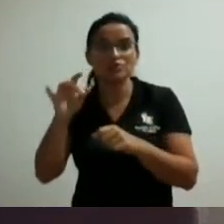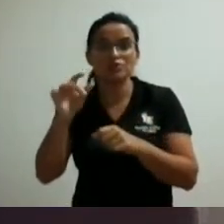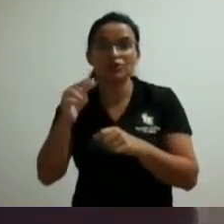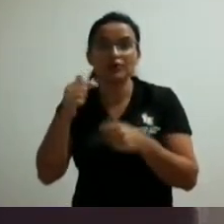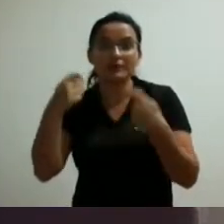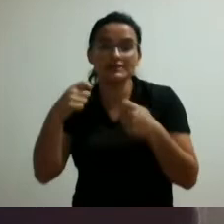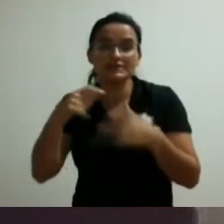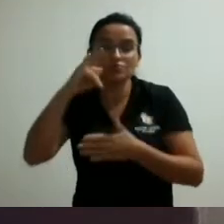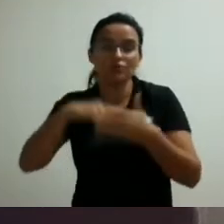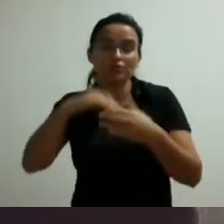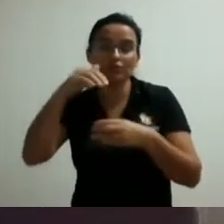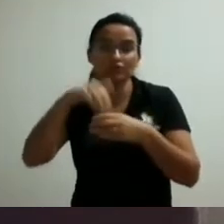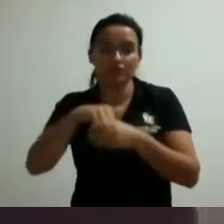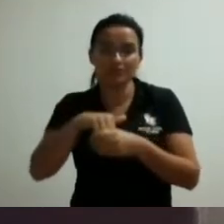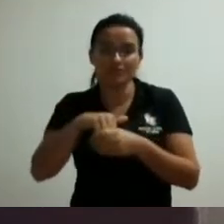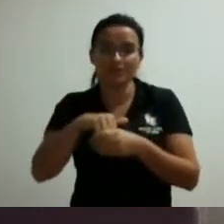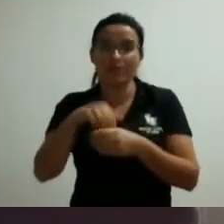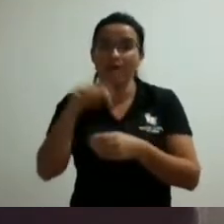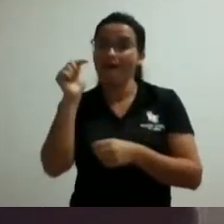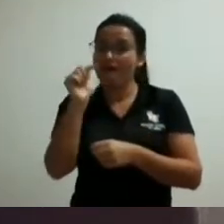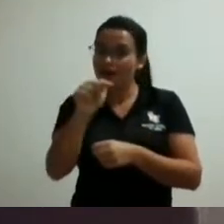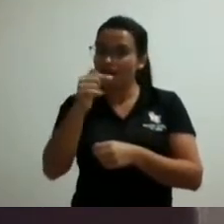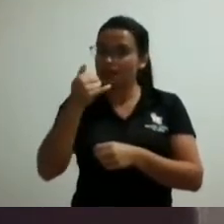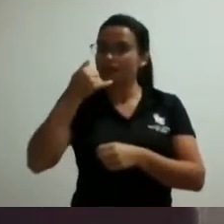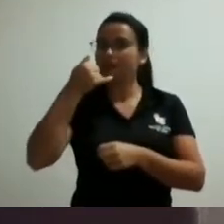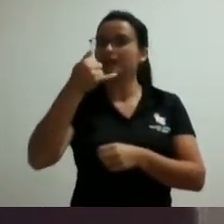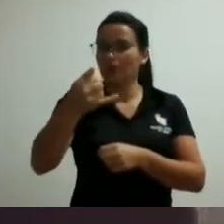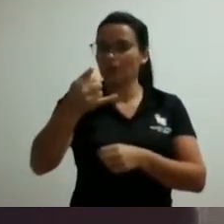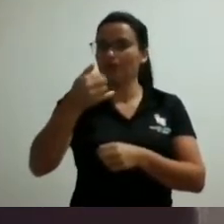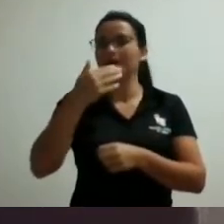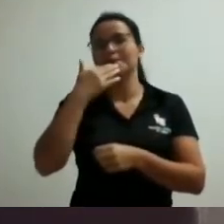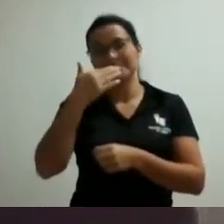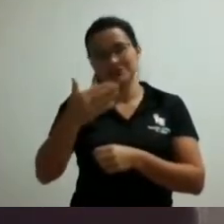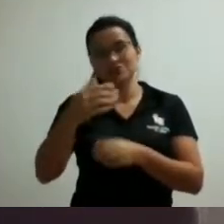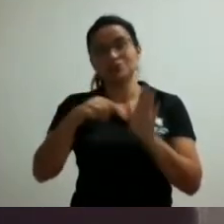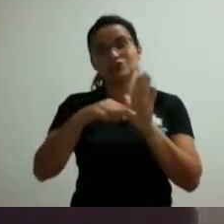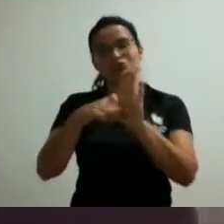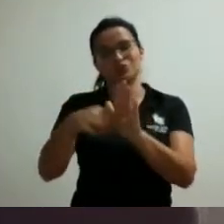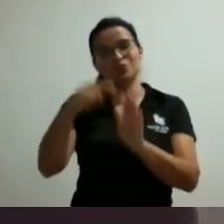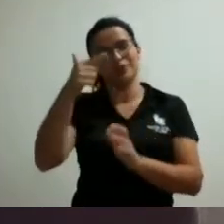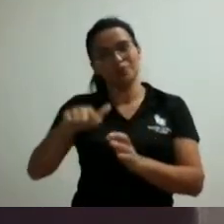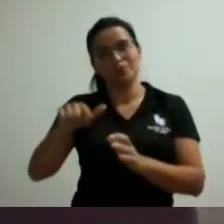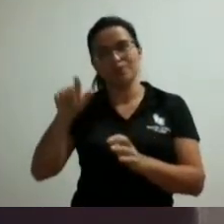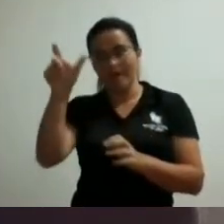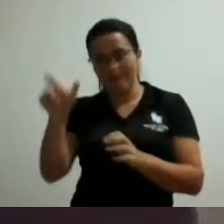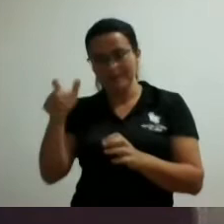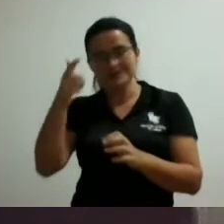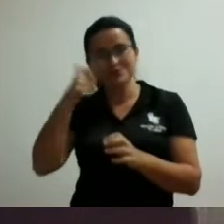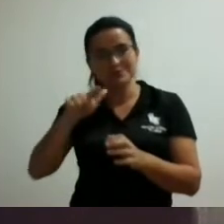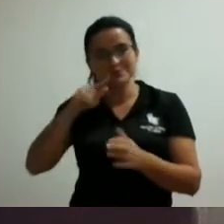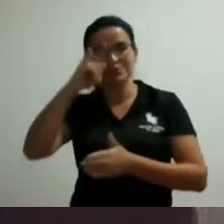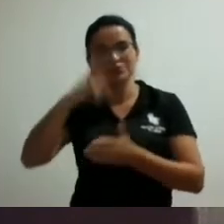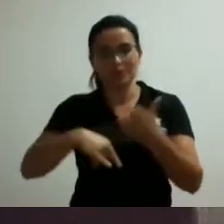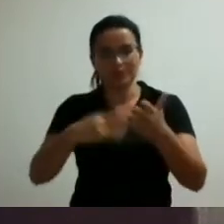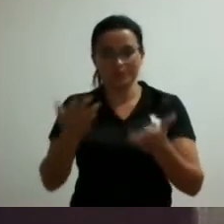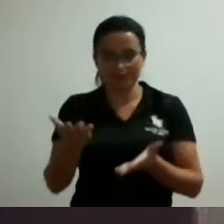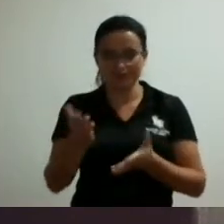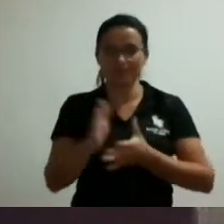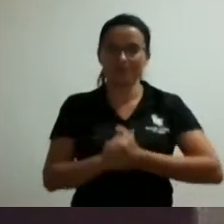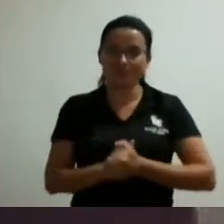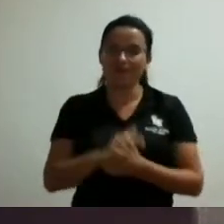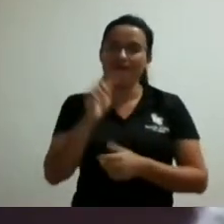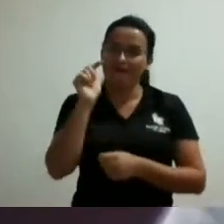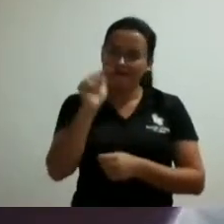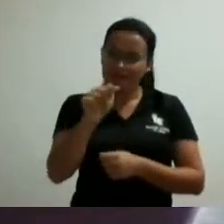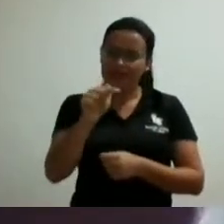pedir que um funcionário fosse lá doutor Antônio e emitisse o título além de ser uma figura extraordinária é